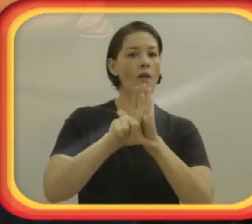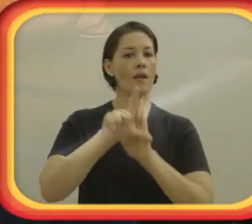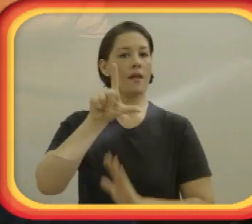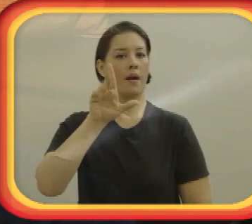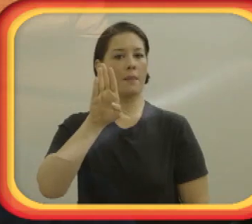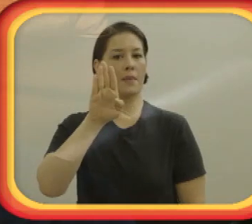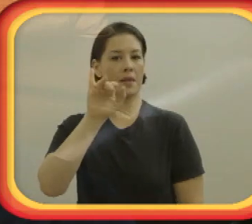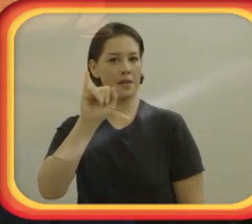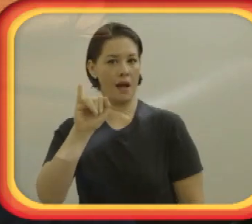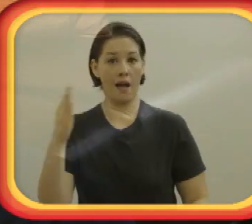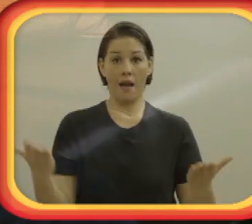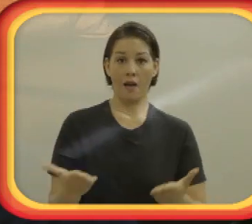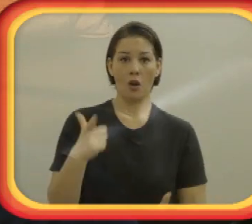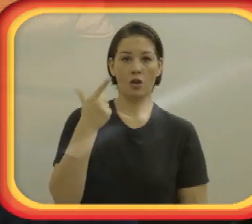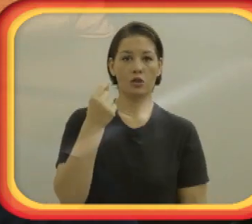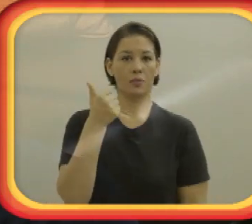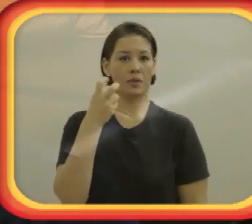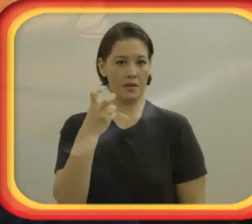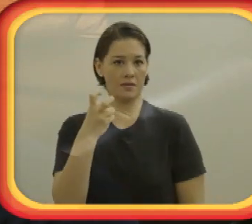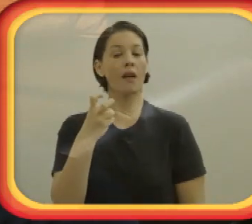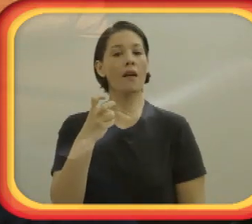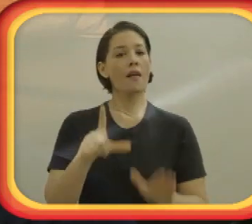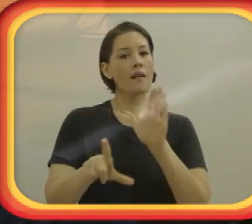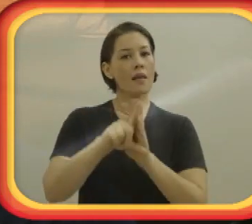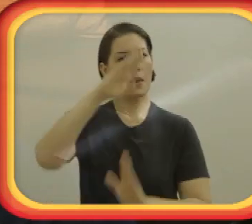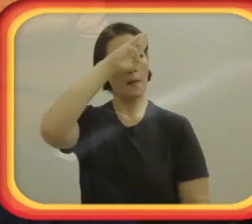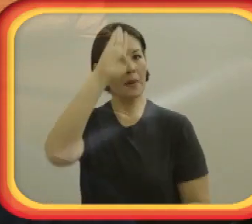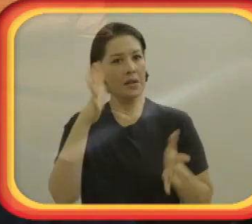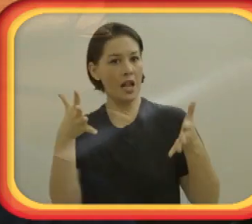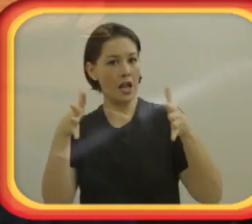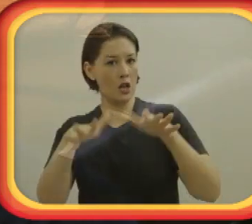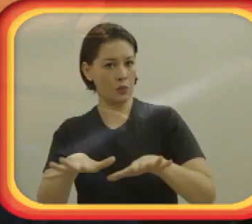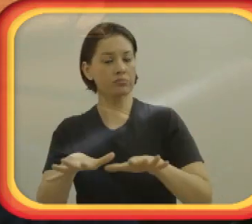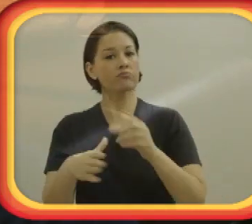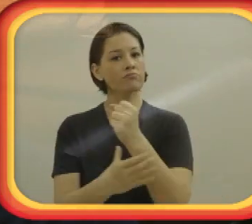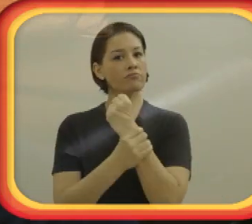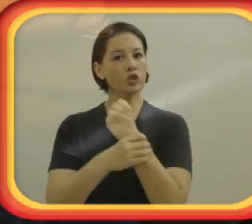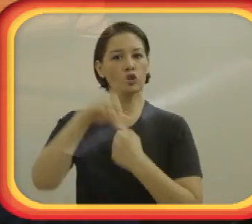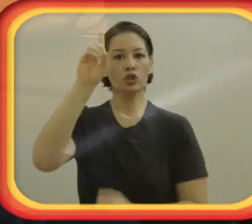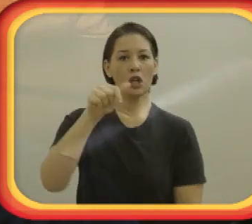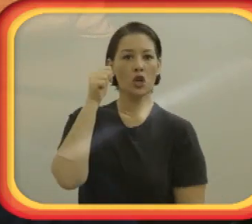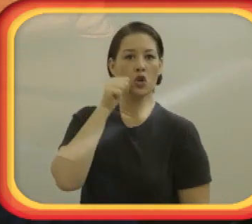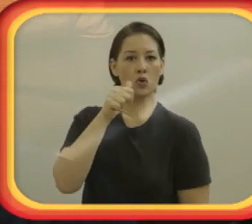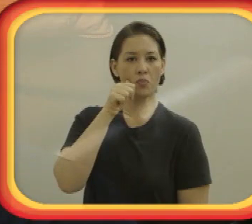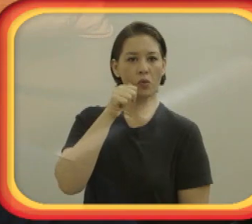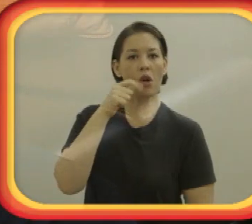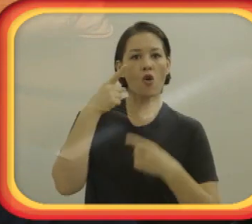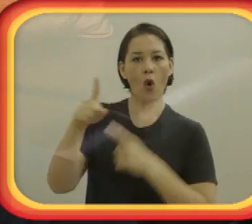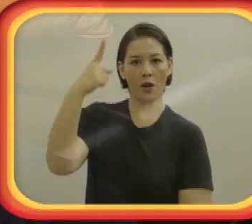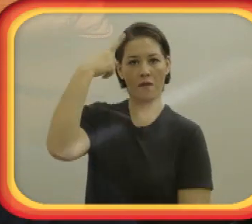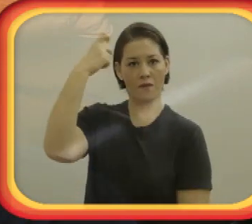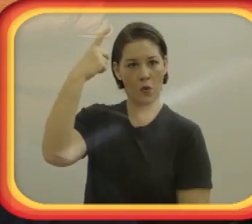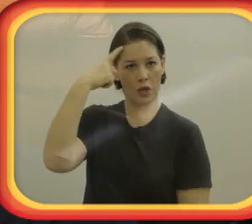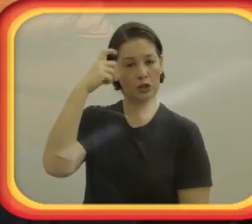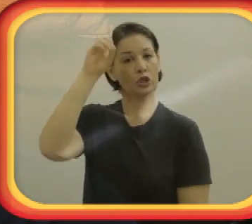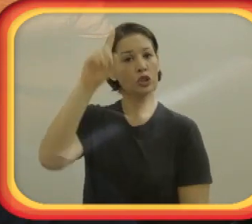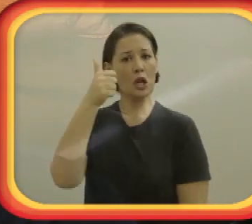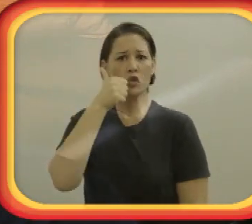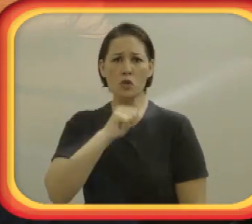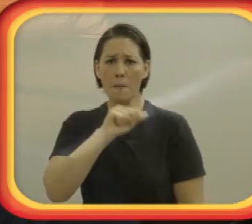E ela recepciona, ela nos agasalha, as mulheres, muito bem, porque ela fala da